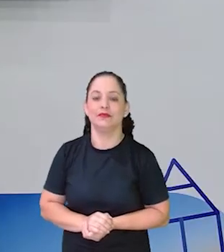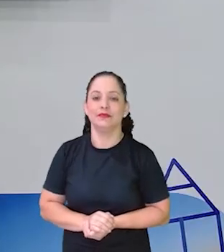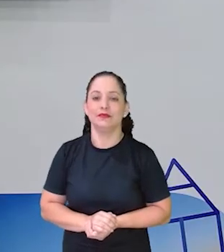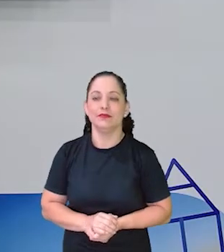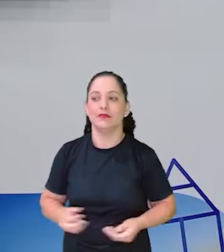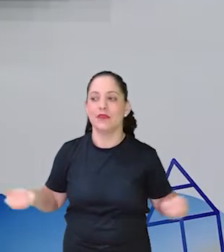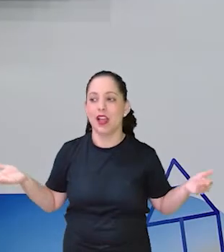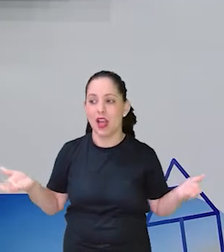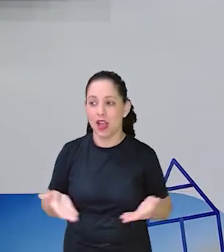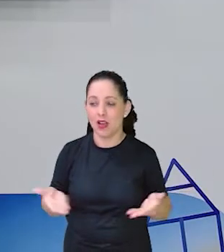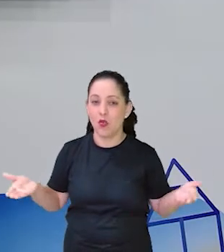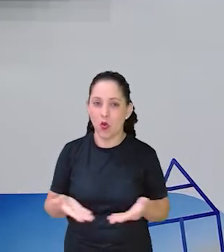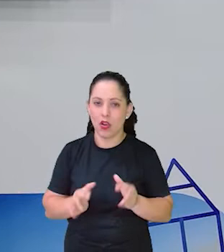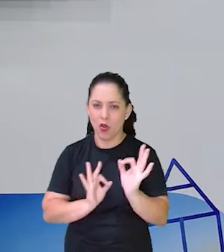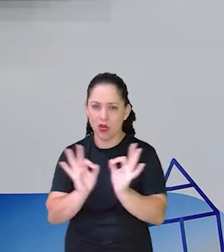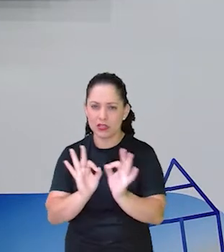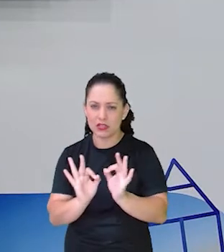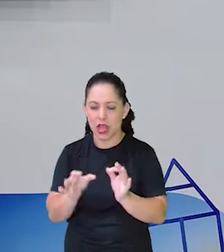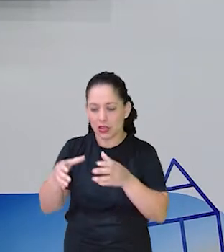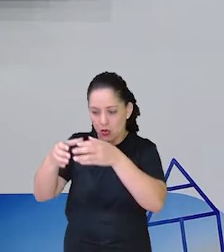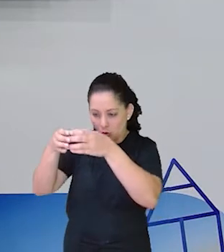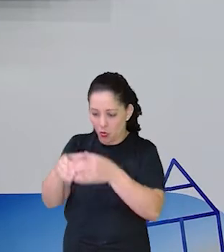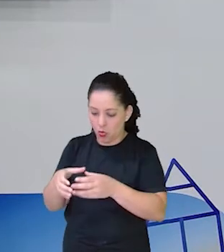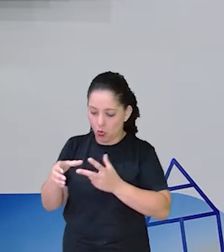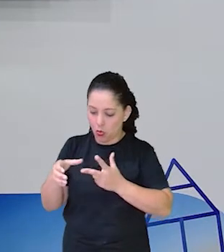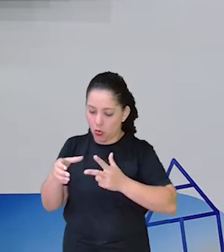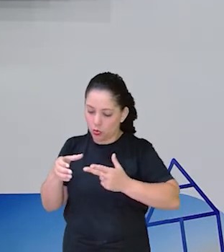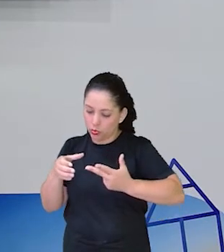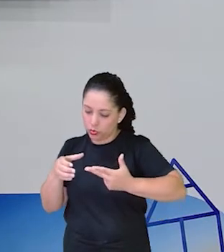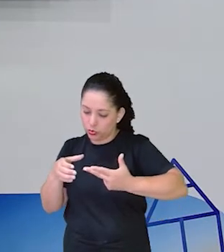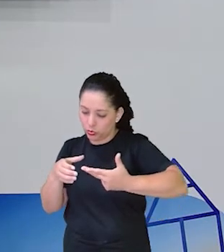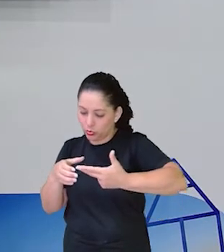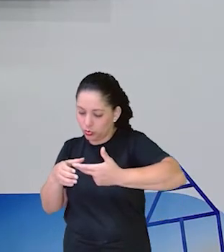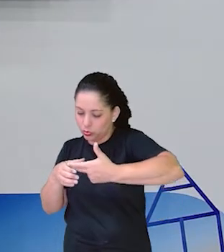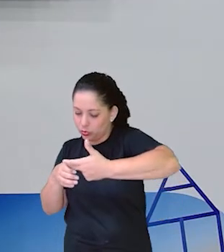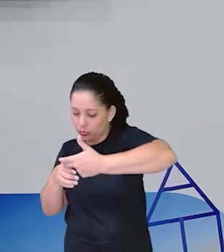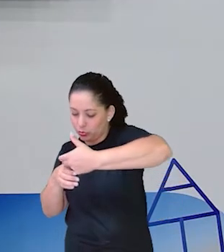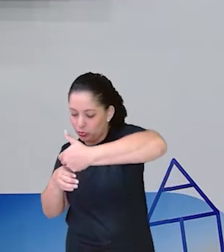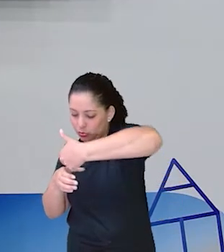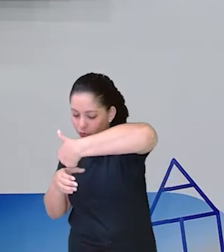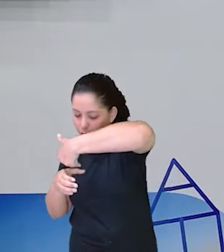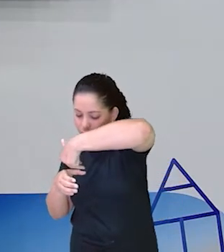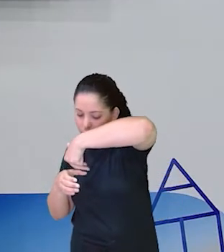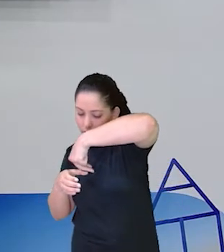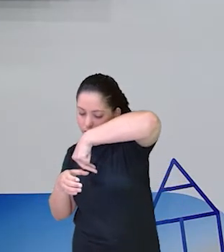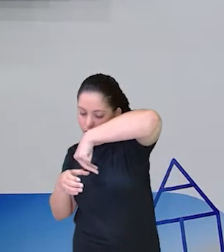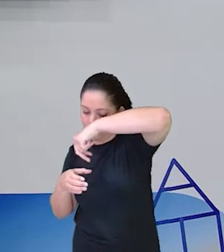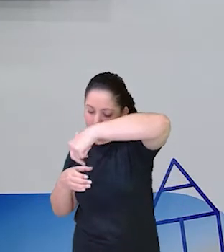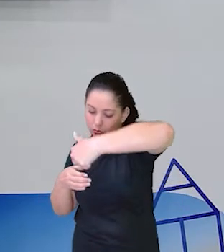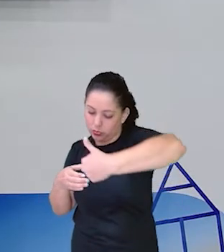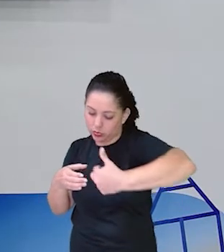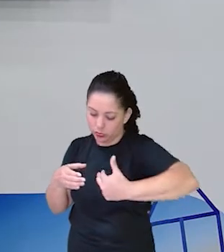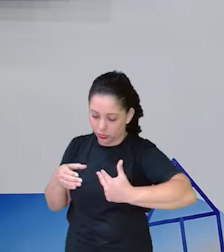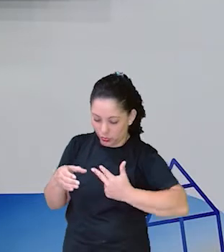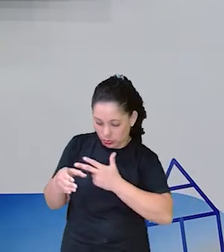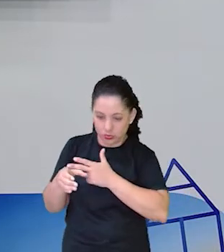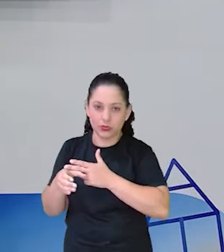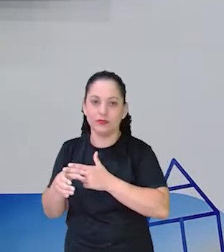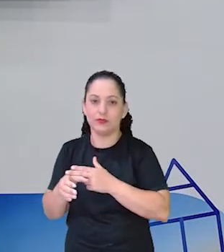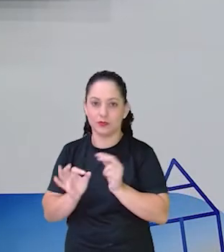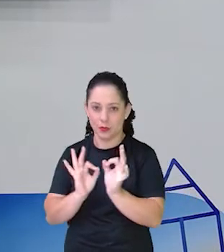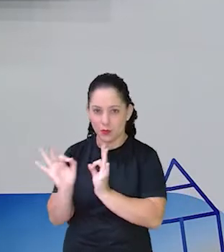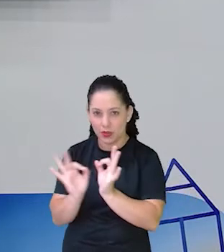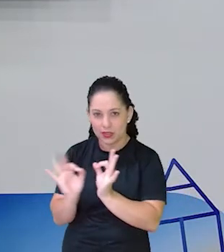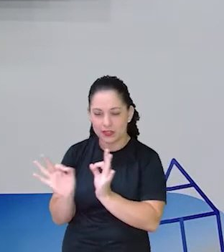Aqui eu posso dar Uma ajeitadinha Nesse meu corte Ó Dá uma alinhada Aqui Pra retirar Alguma